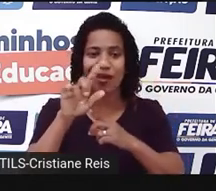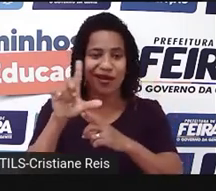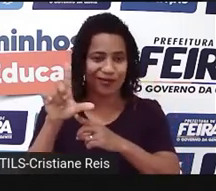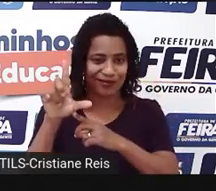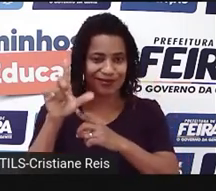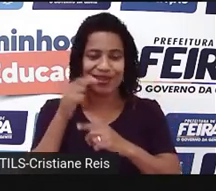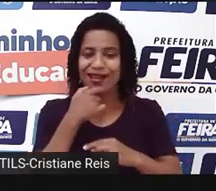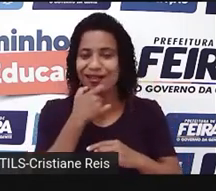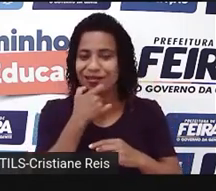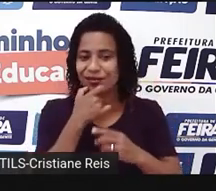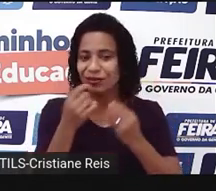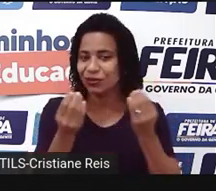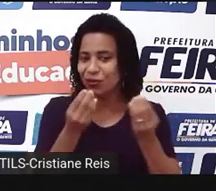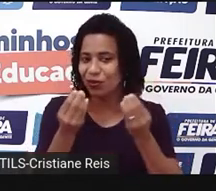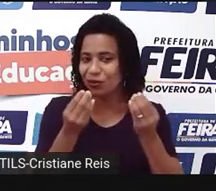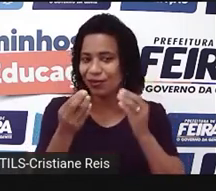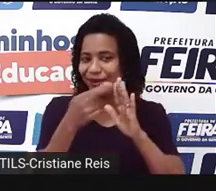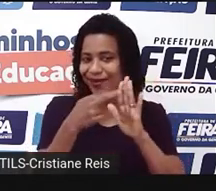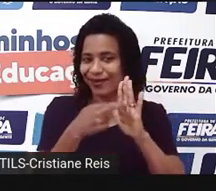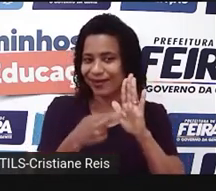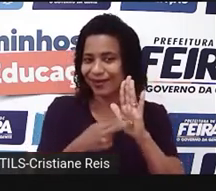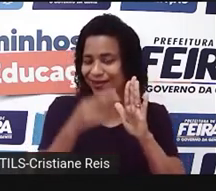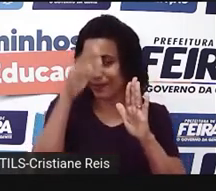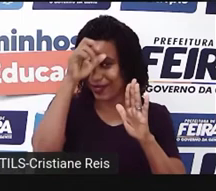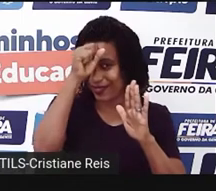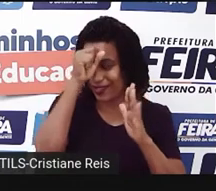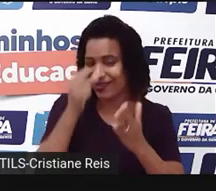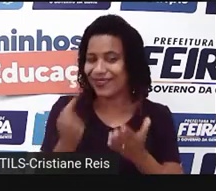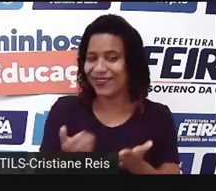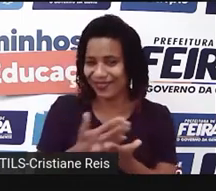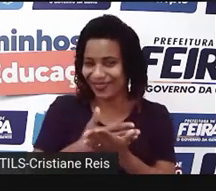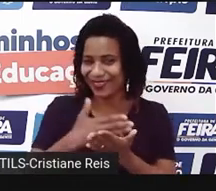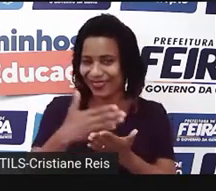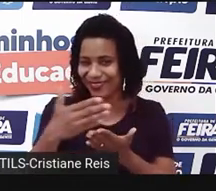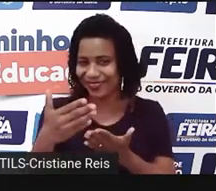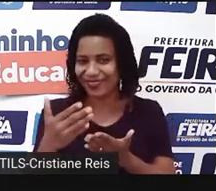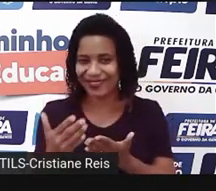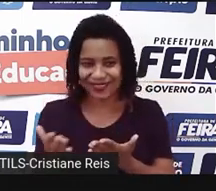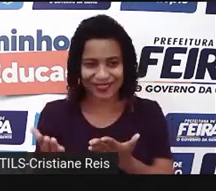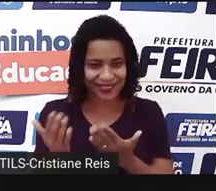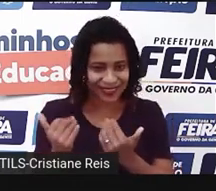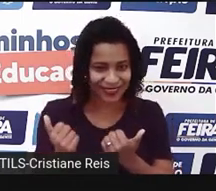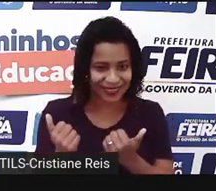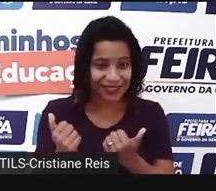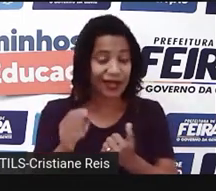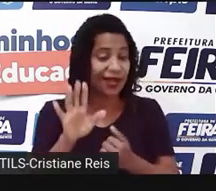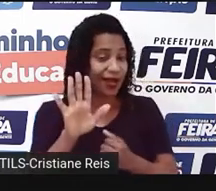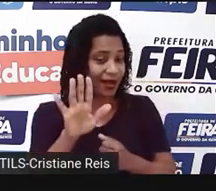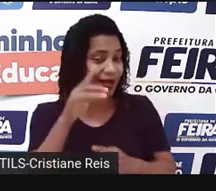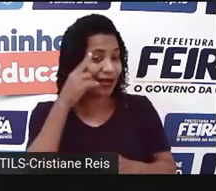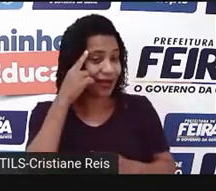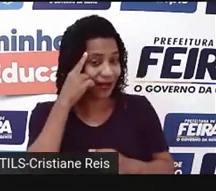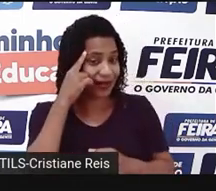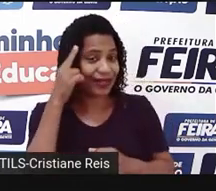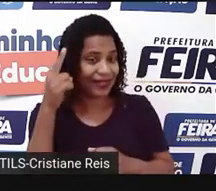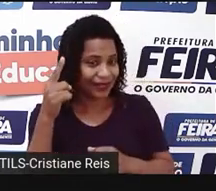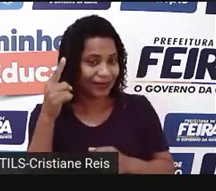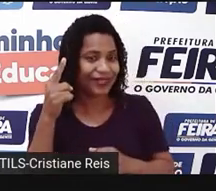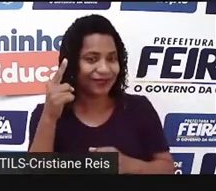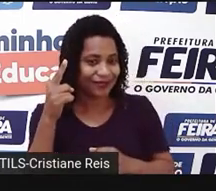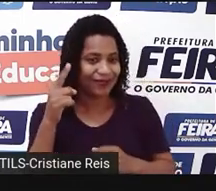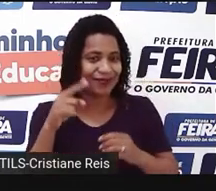Ok, estudantes? Vamos começar. Vamos começar. Lembrando que o nosso desafio é justamente,